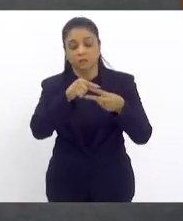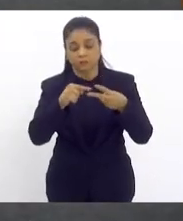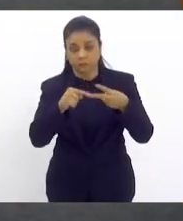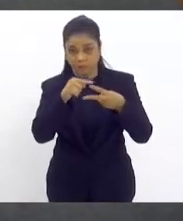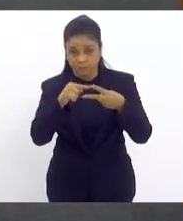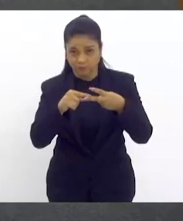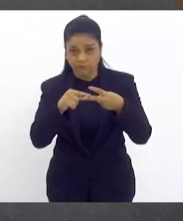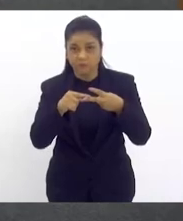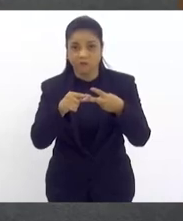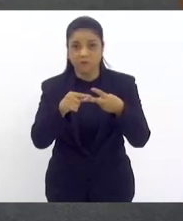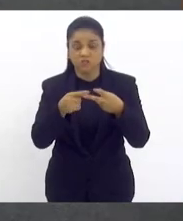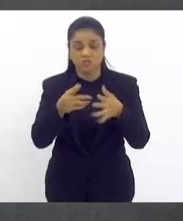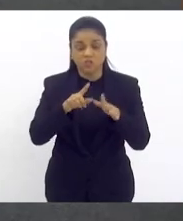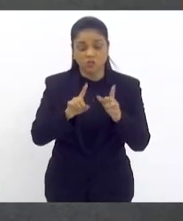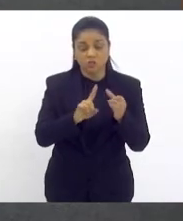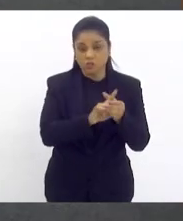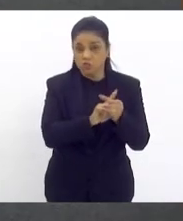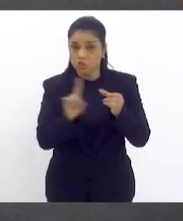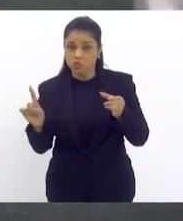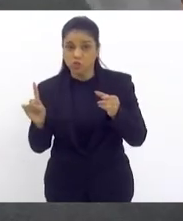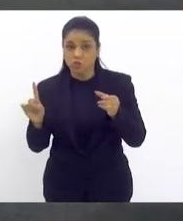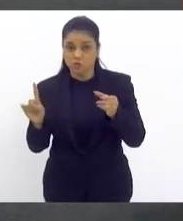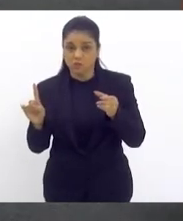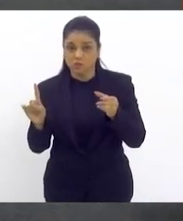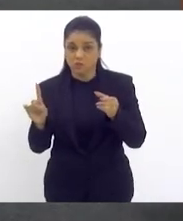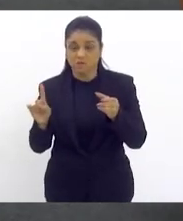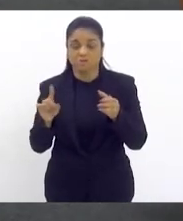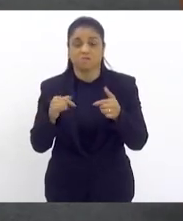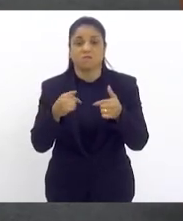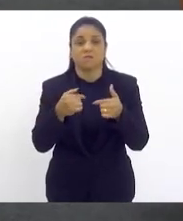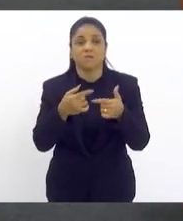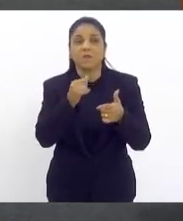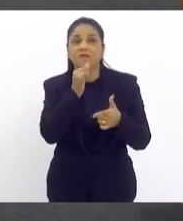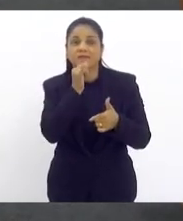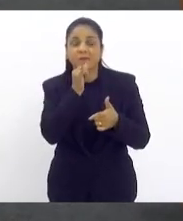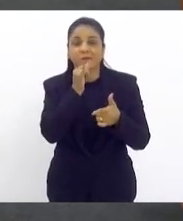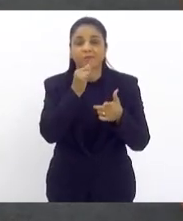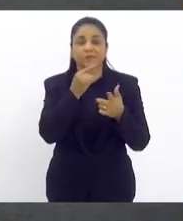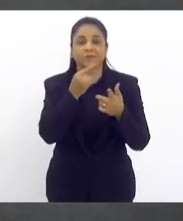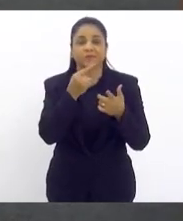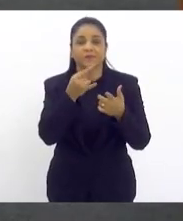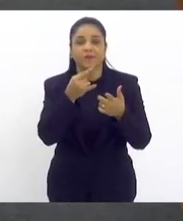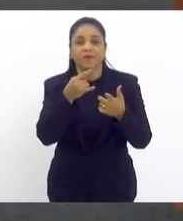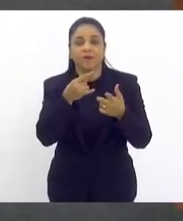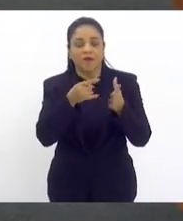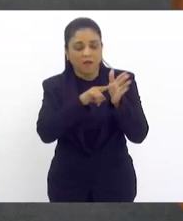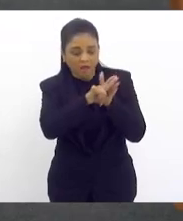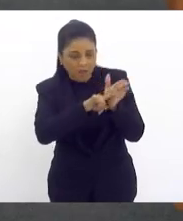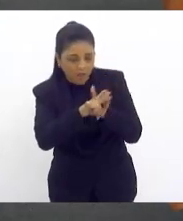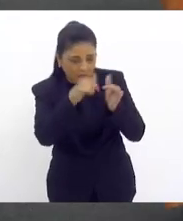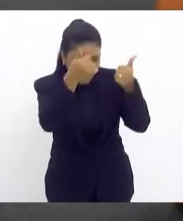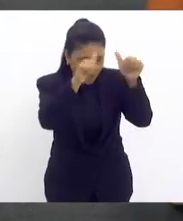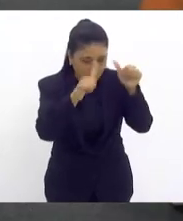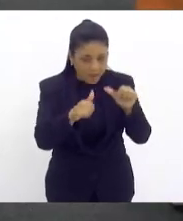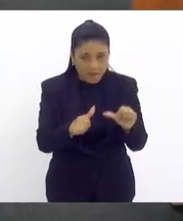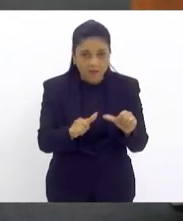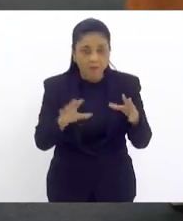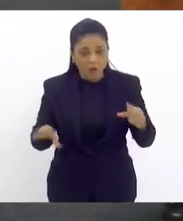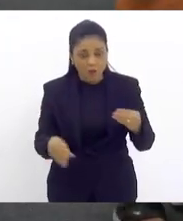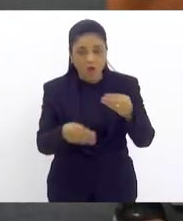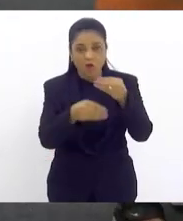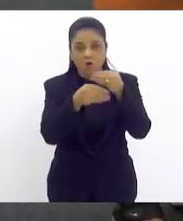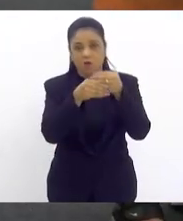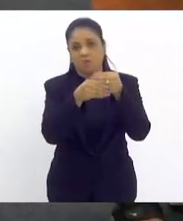possibilidade de outros testes, outros mecanismos de análise complementares ao M-Chat serem